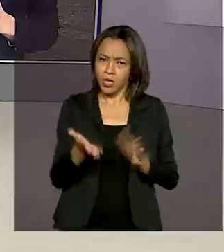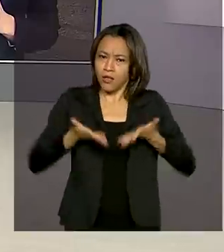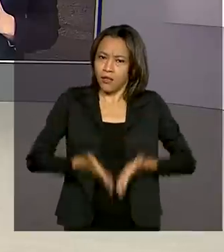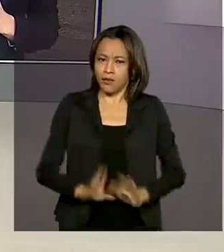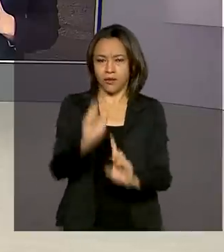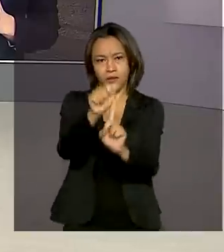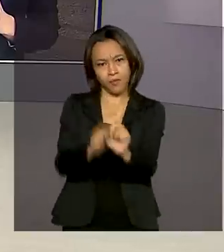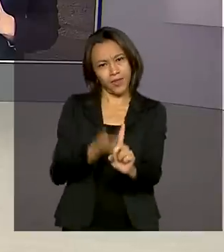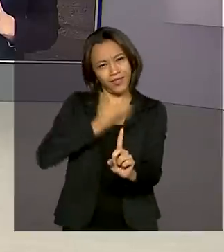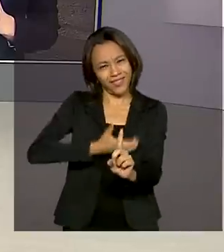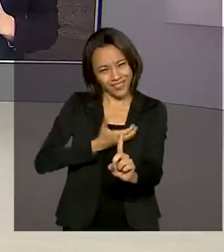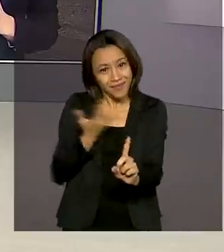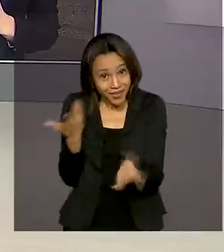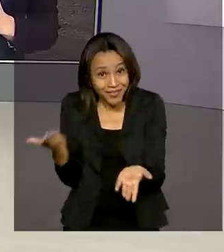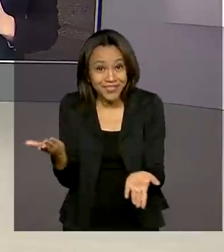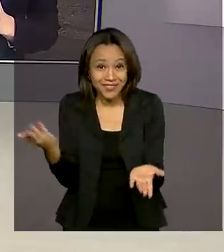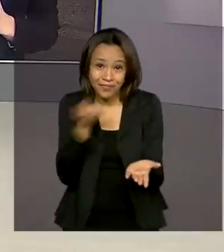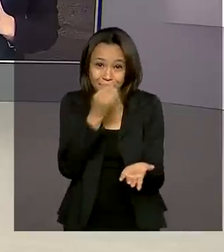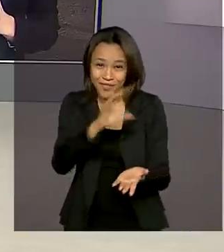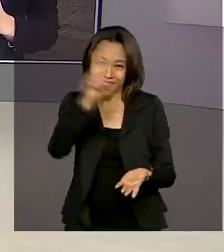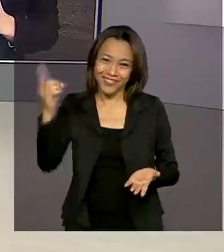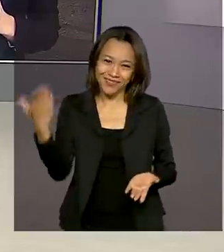Não é isso, Cláudia Boiunga? Bom dia para você.